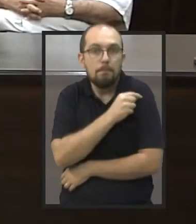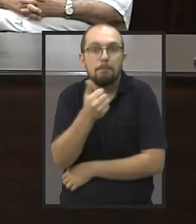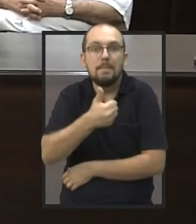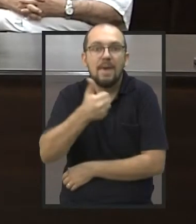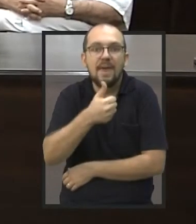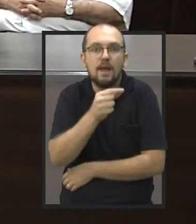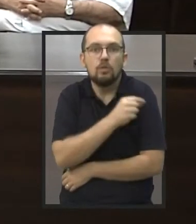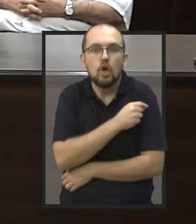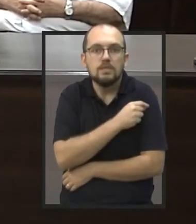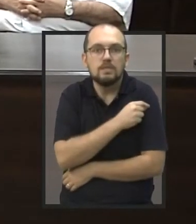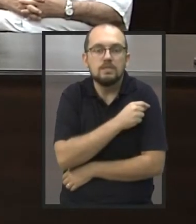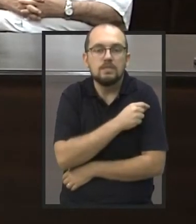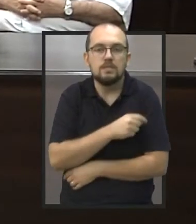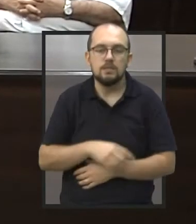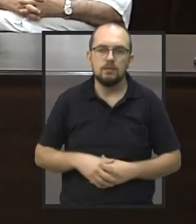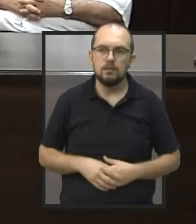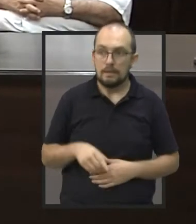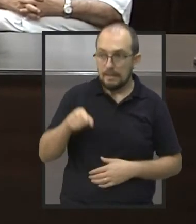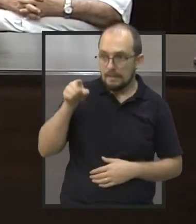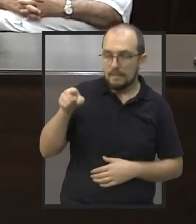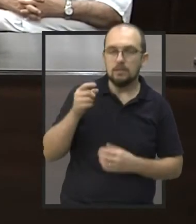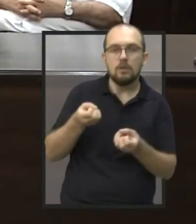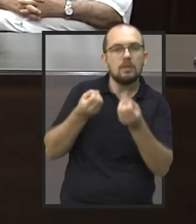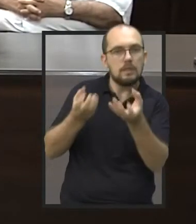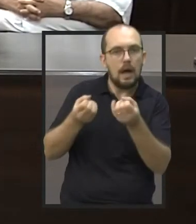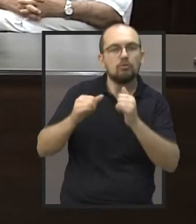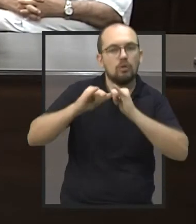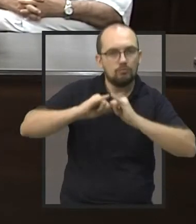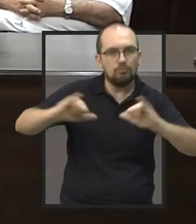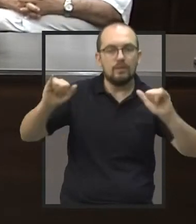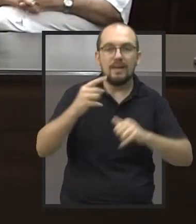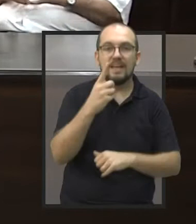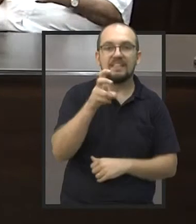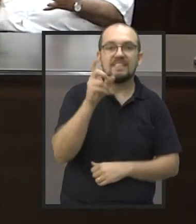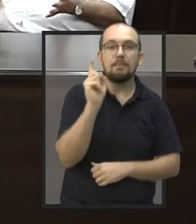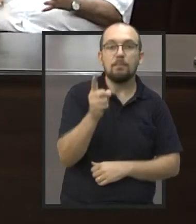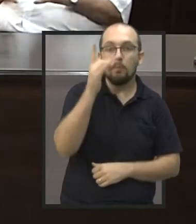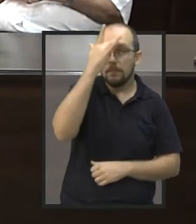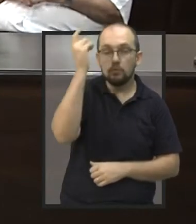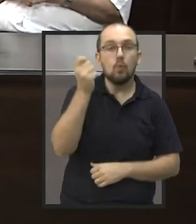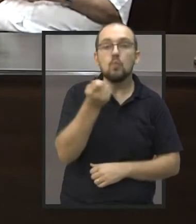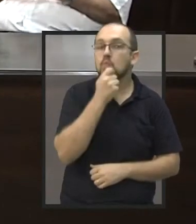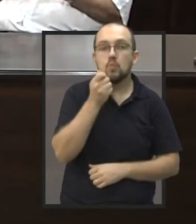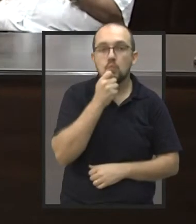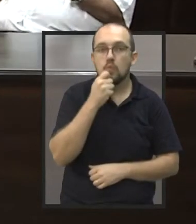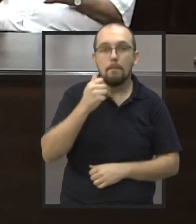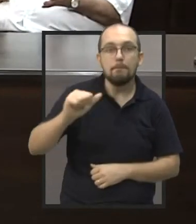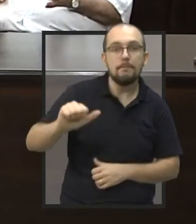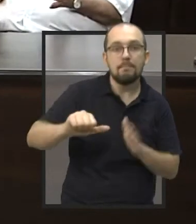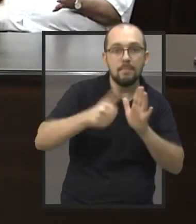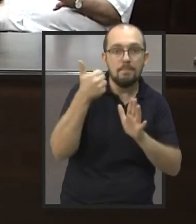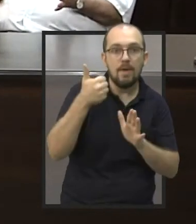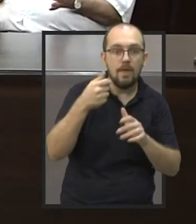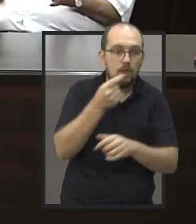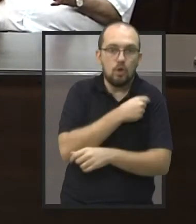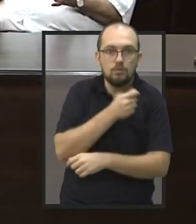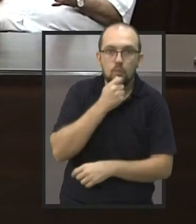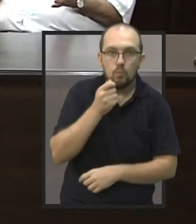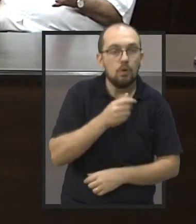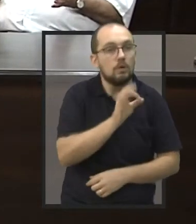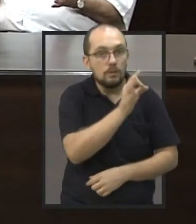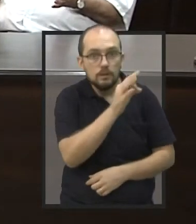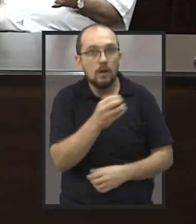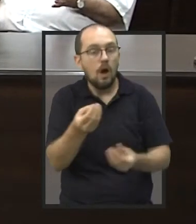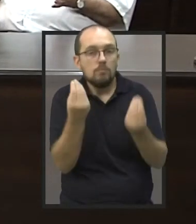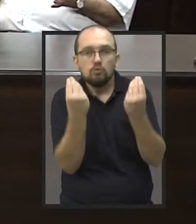dado foi confirmado, inclusive, pela vigilância epidemiológica. Isso é que é de 15 mil pessoas que não tomaram nem a primeira, né, doutor? É um absurdo. Não foram tomar